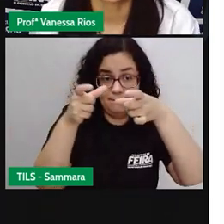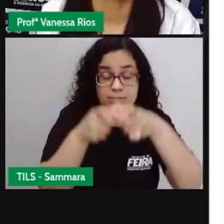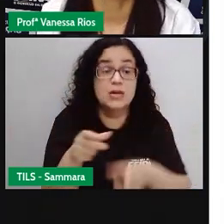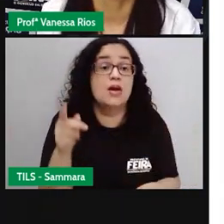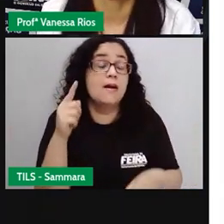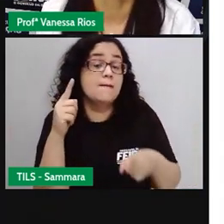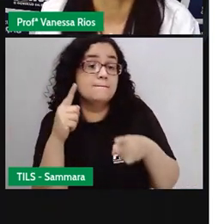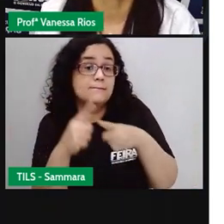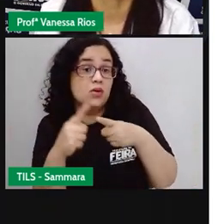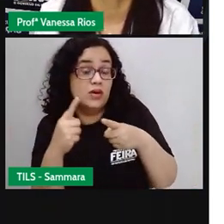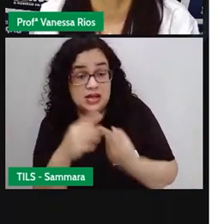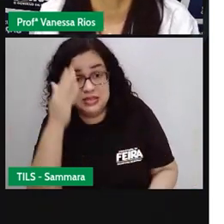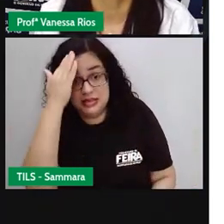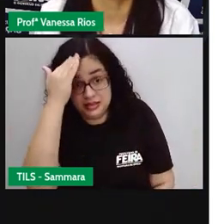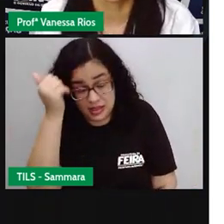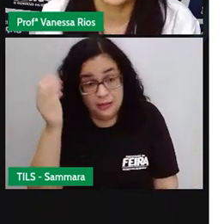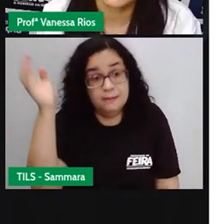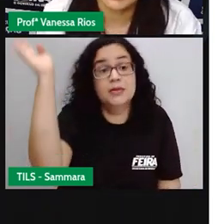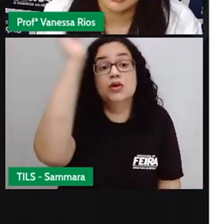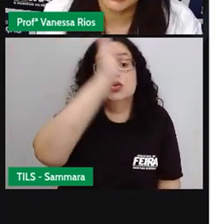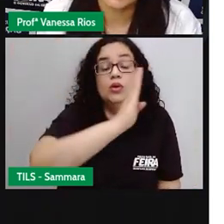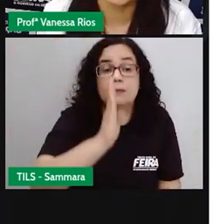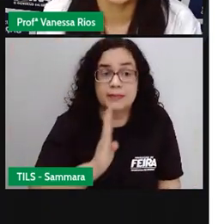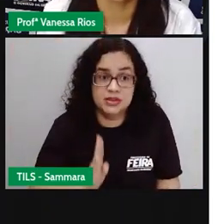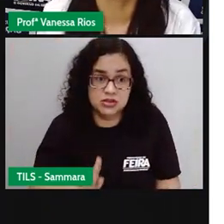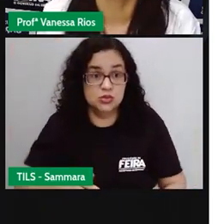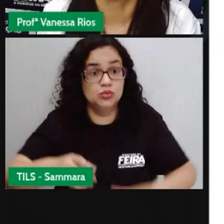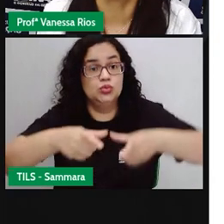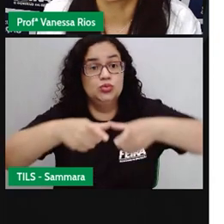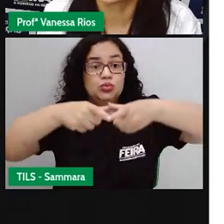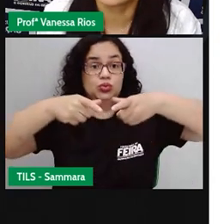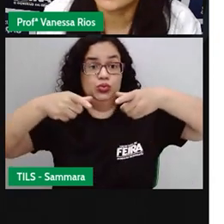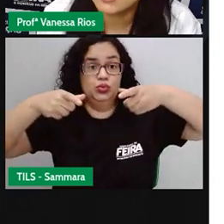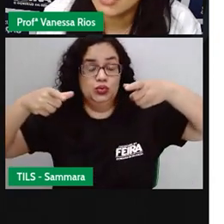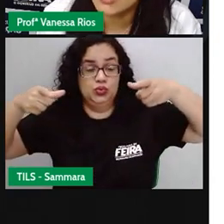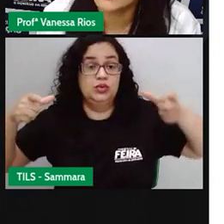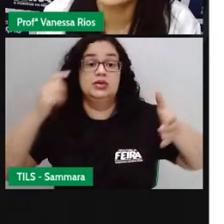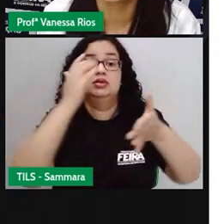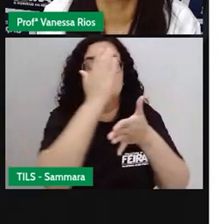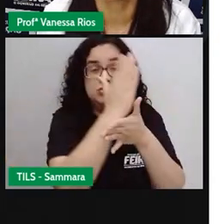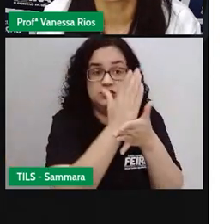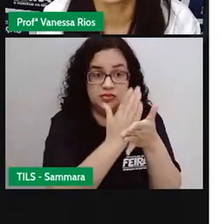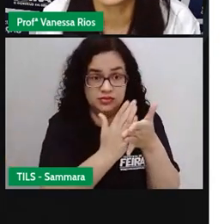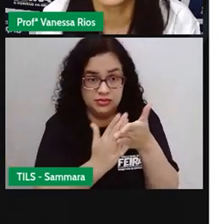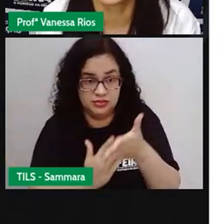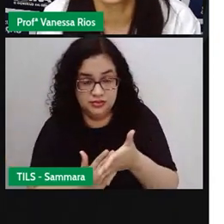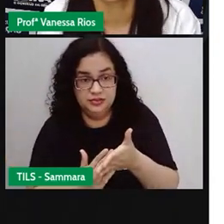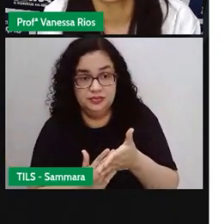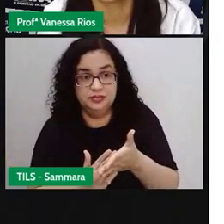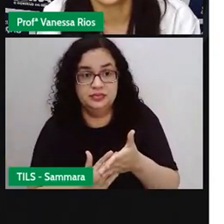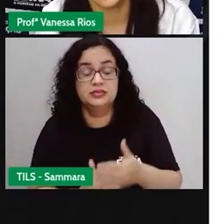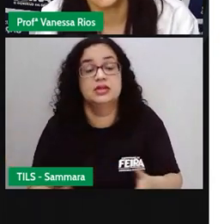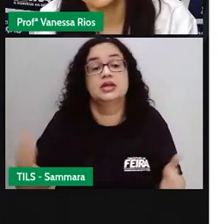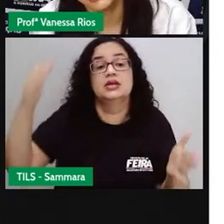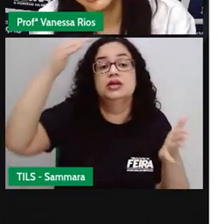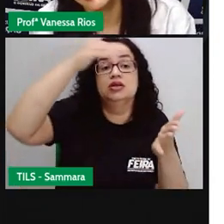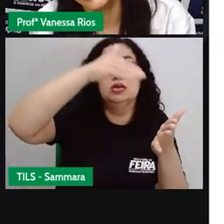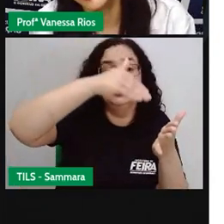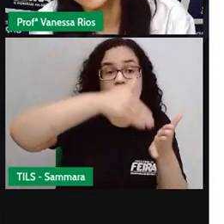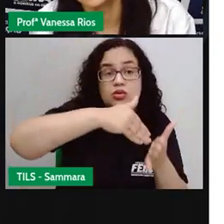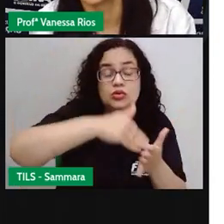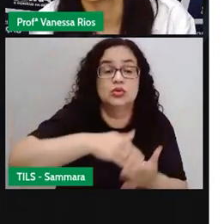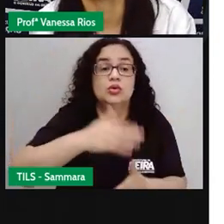Porque a gente sabe que o Brasil tem toda a sua extensão e vai havendo aí as divisões e subdivisões até chegar